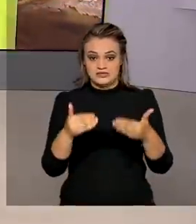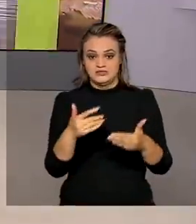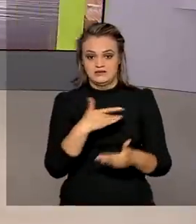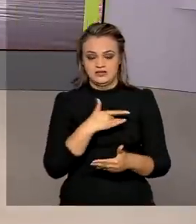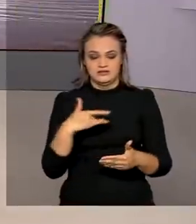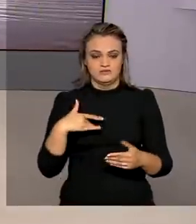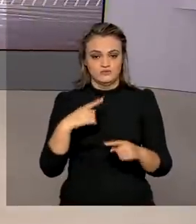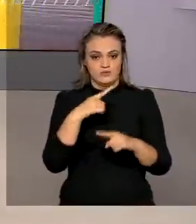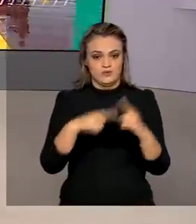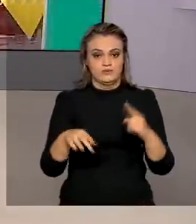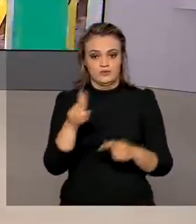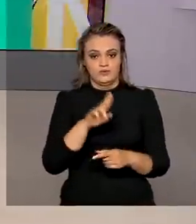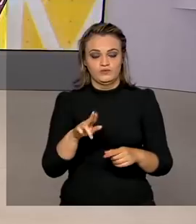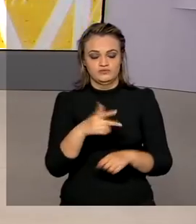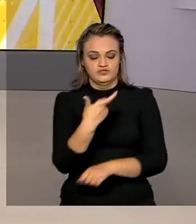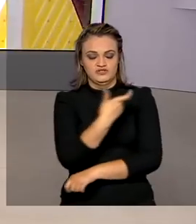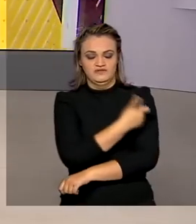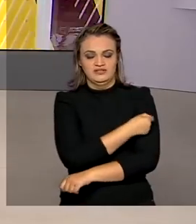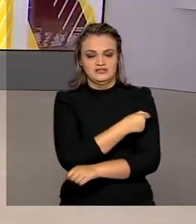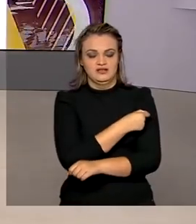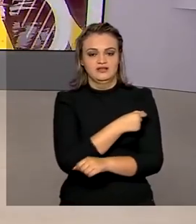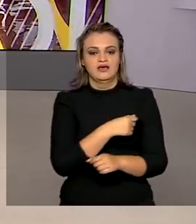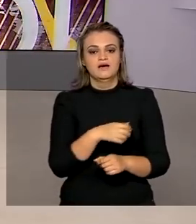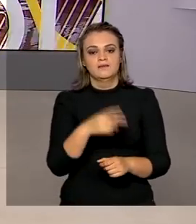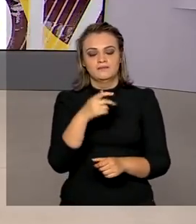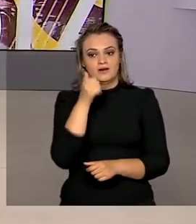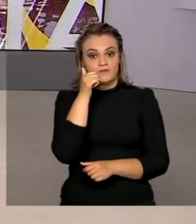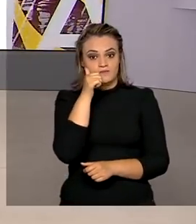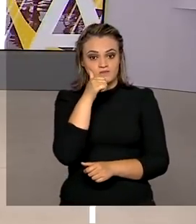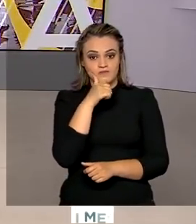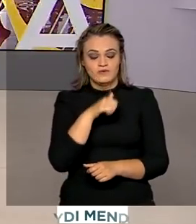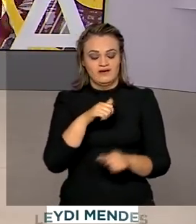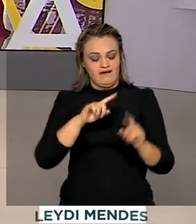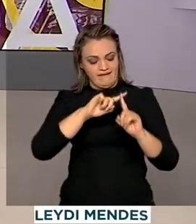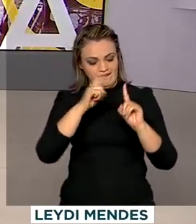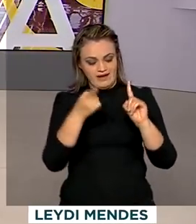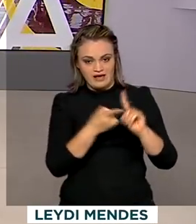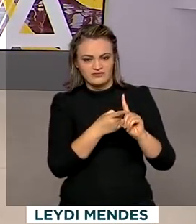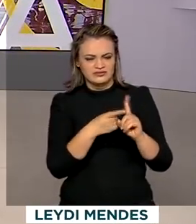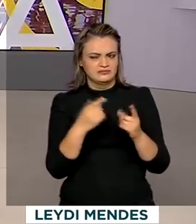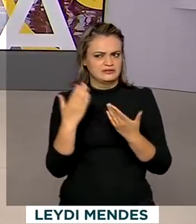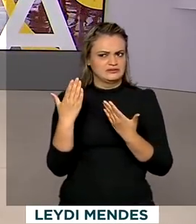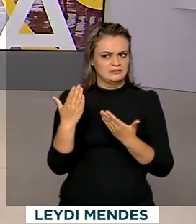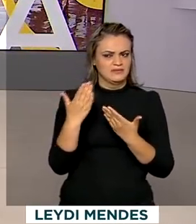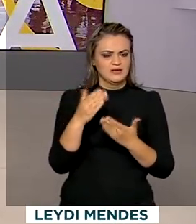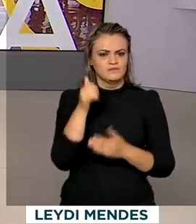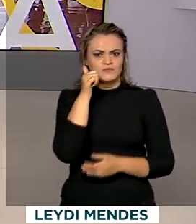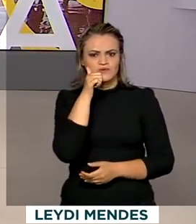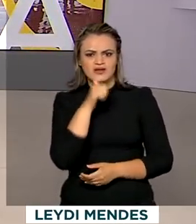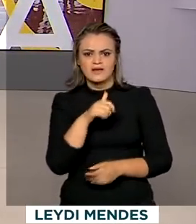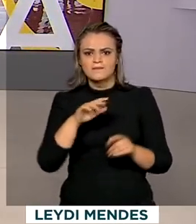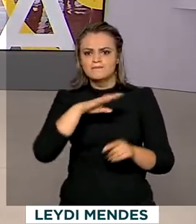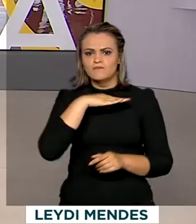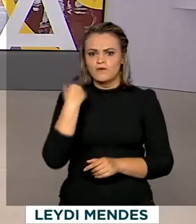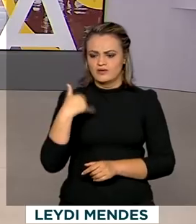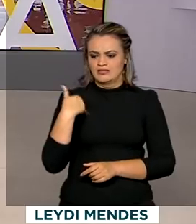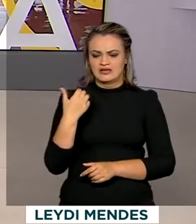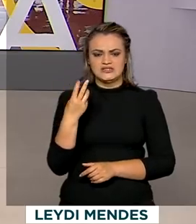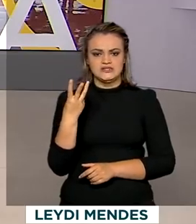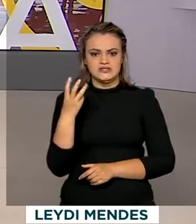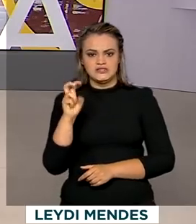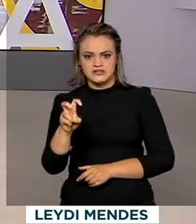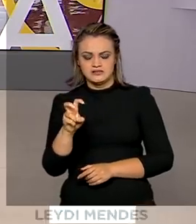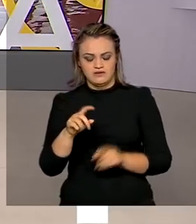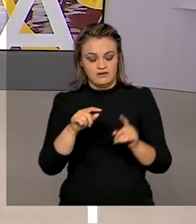Saúde suspendeu a vacina da AstraZeneca para grávidas até que seja esclarecida a morte de uma mulher de 35 anos.